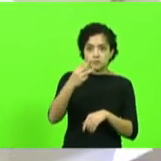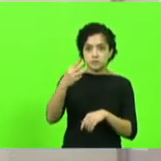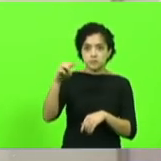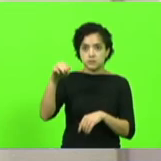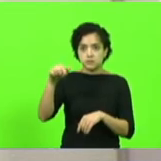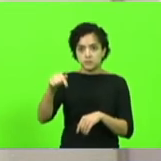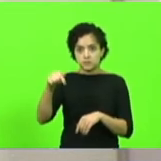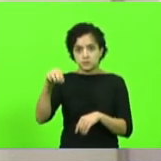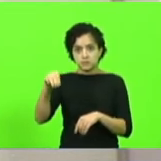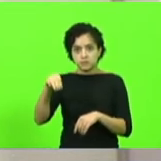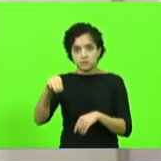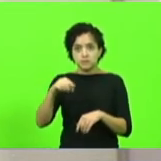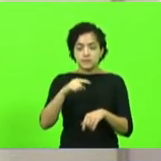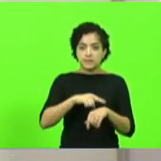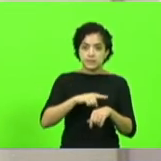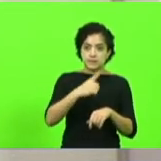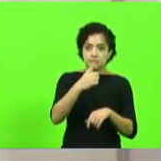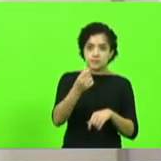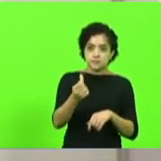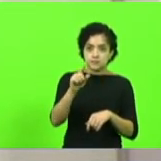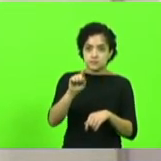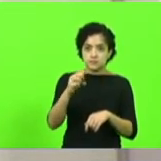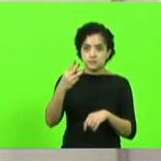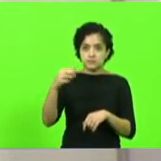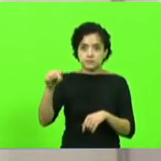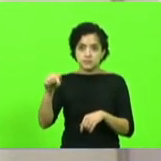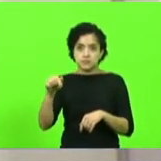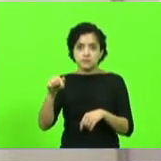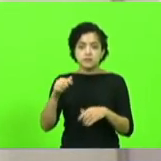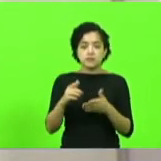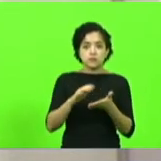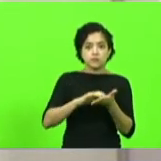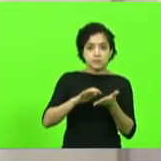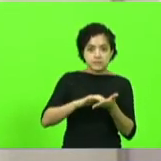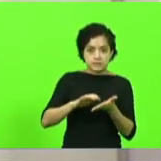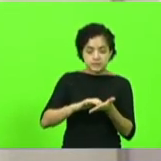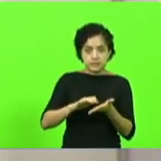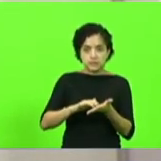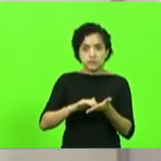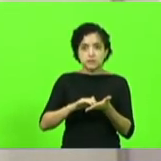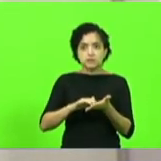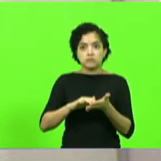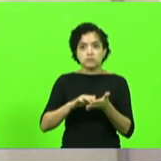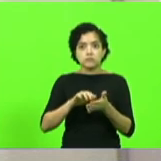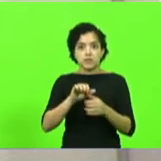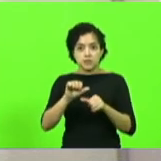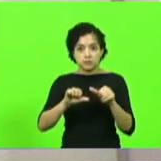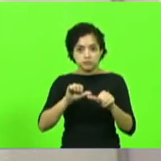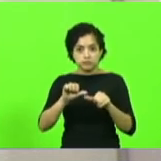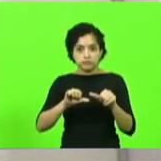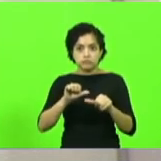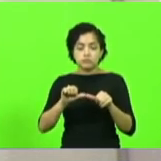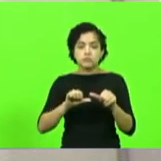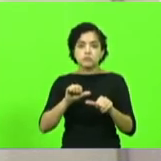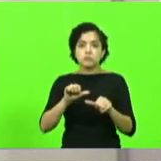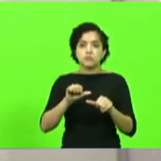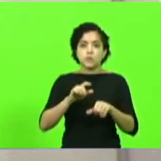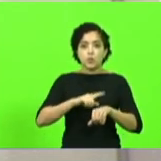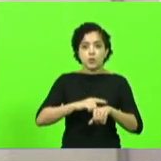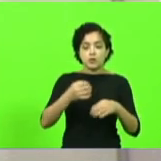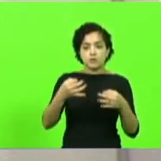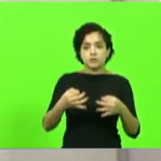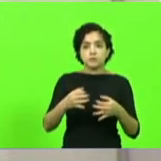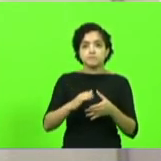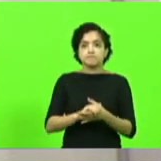E nessa aqui fala 16h37min. Então, a secretaria, por favor, para padronizar o horário correto.